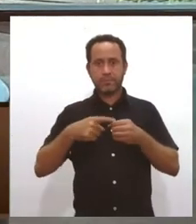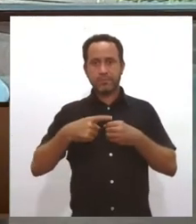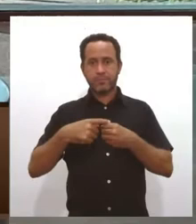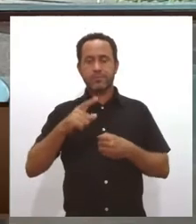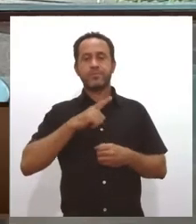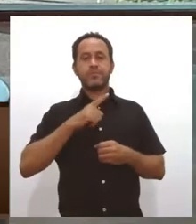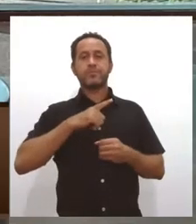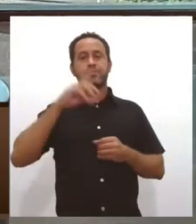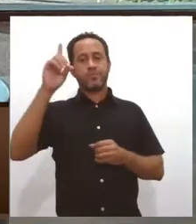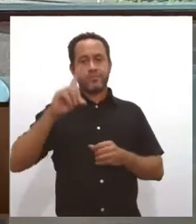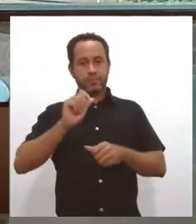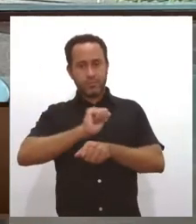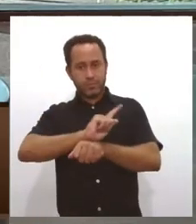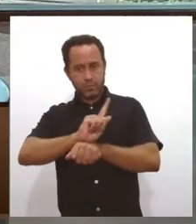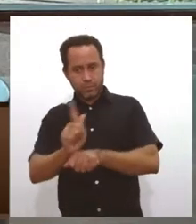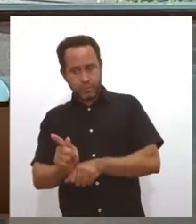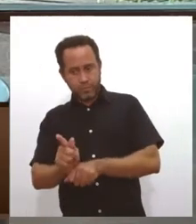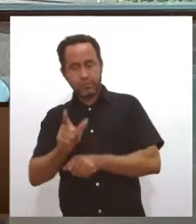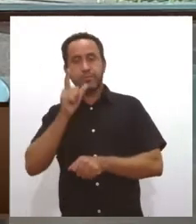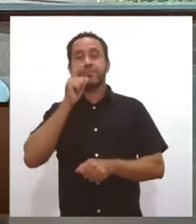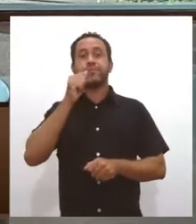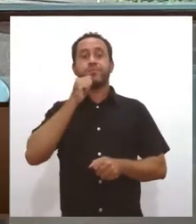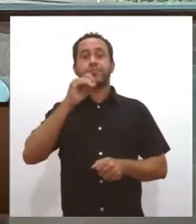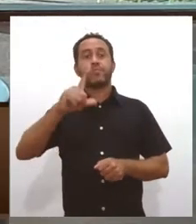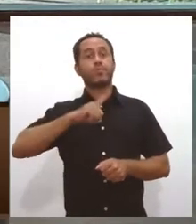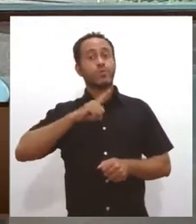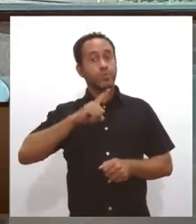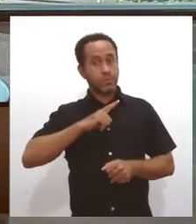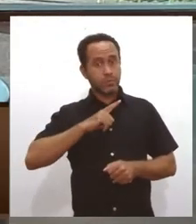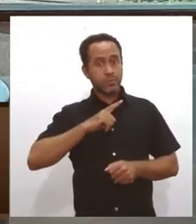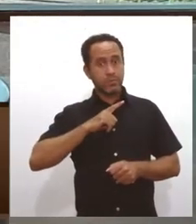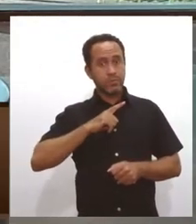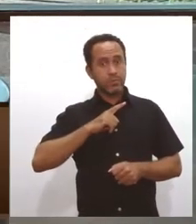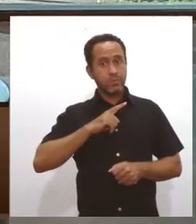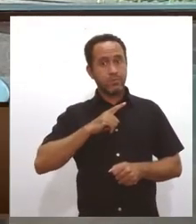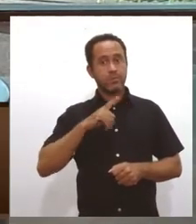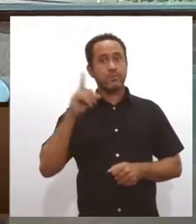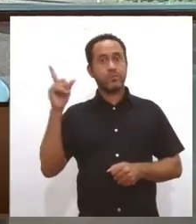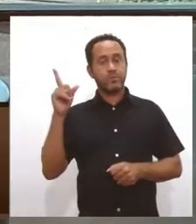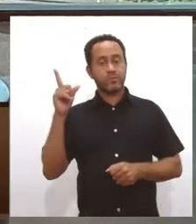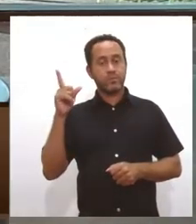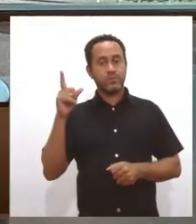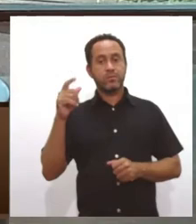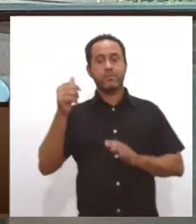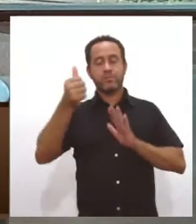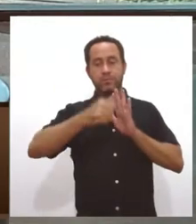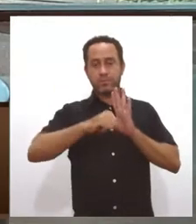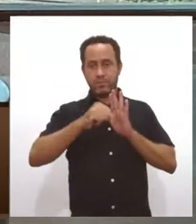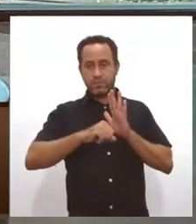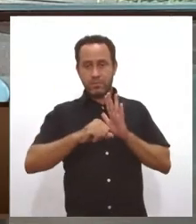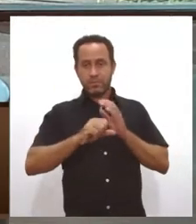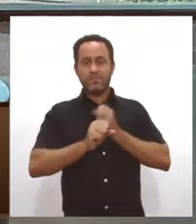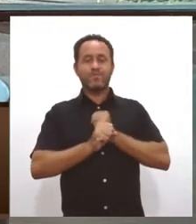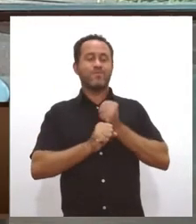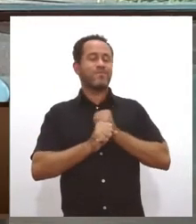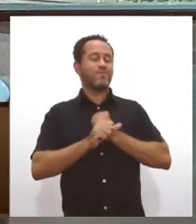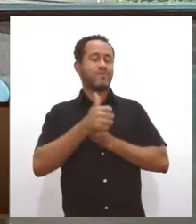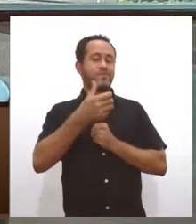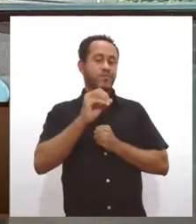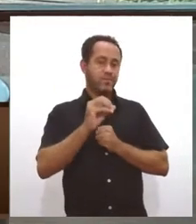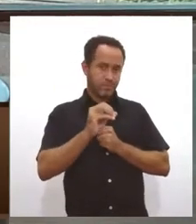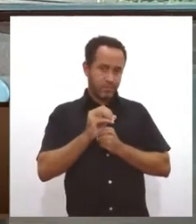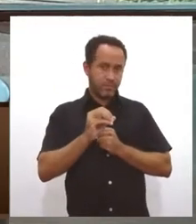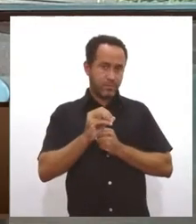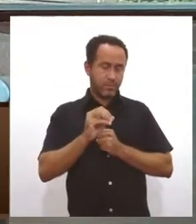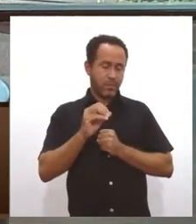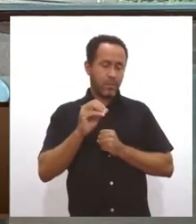diretor estabelecido. Aracaju, nós temos, mas aí está aí engavetado sem a revisão devida há mais de uma década. Qual é a